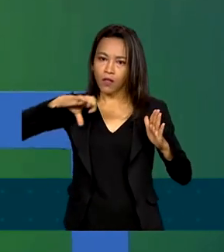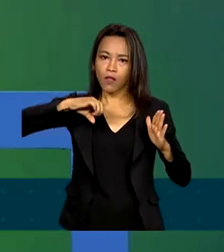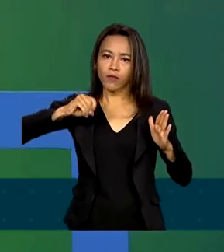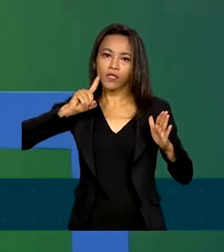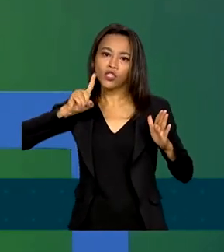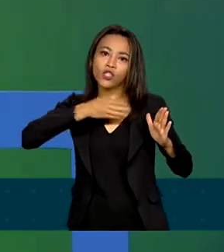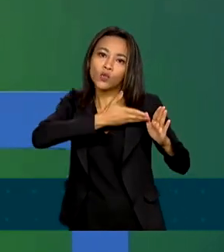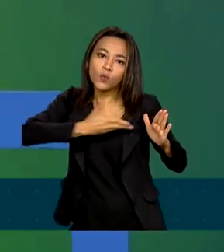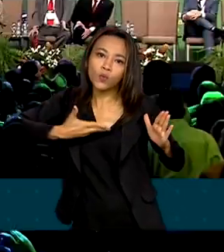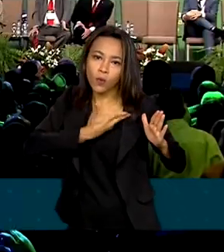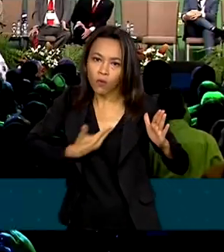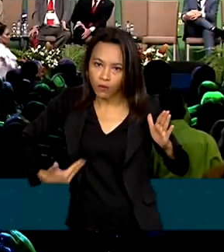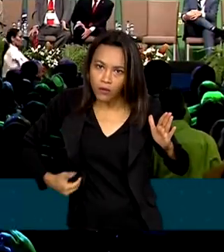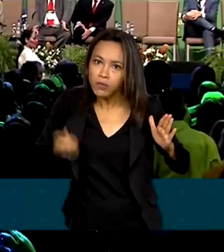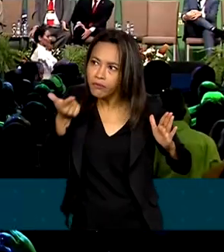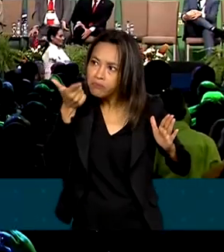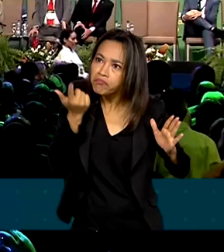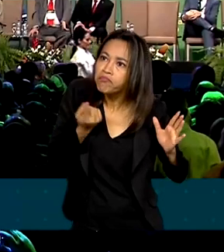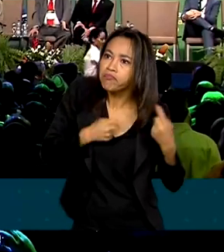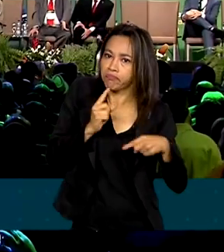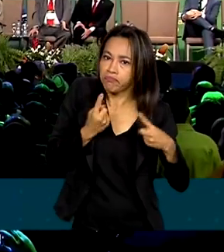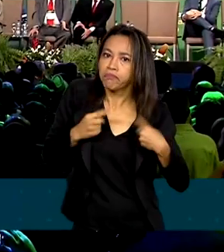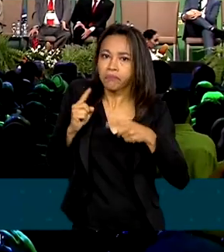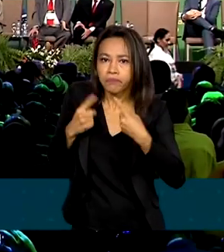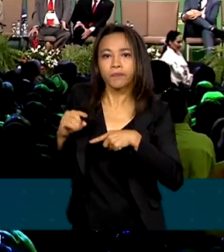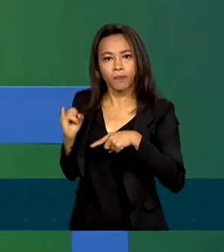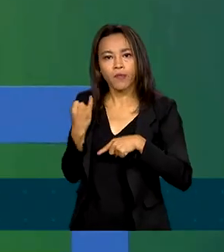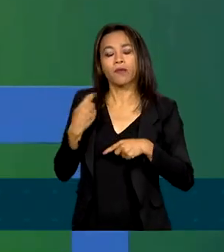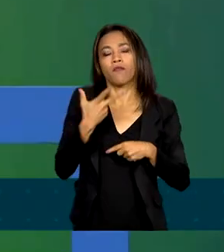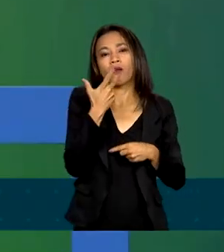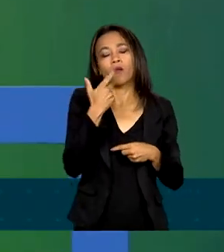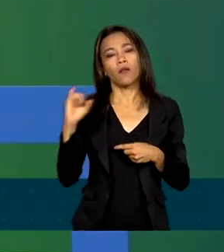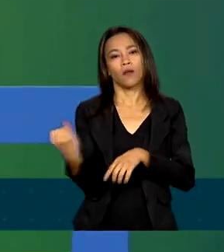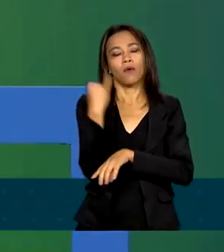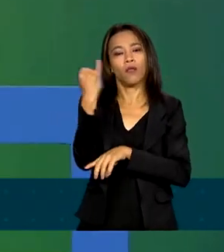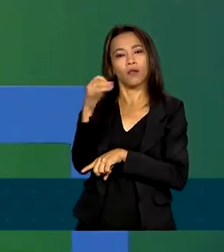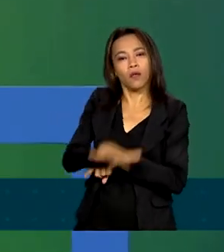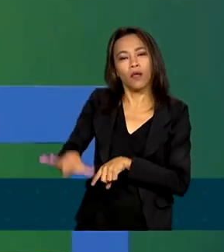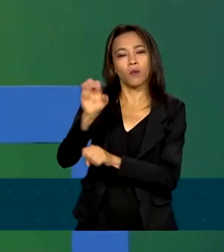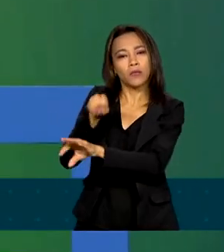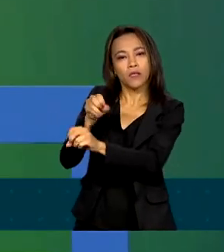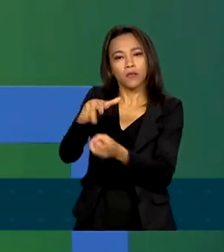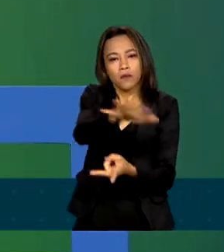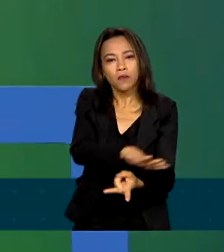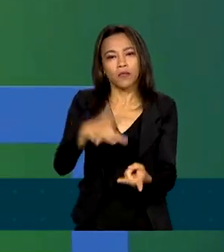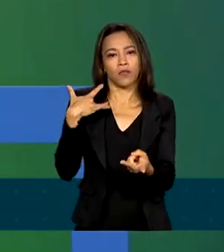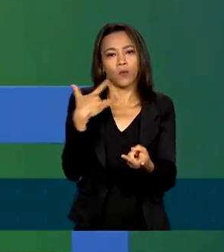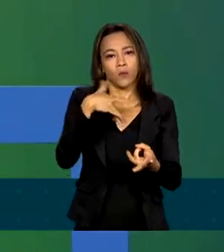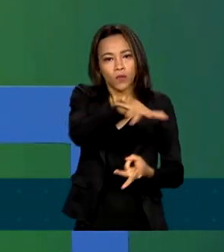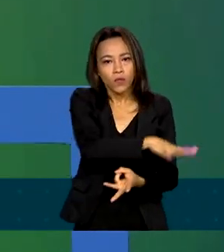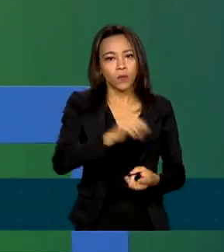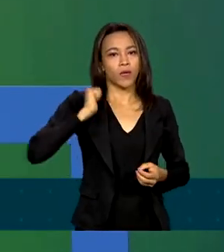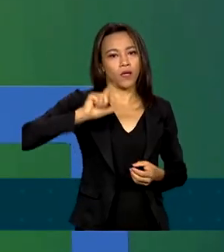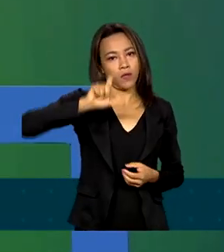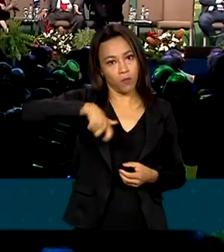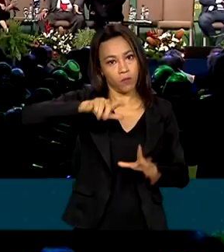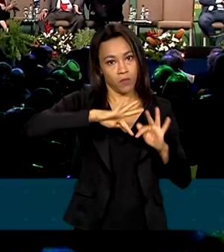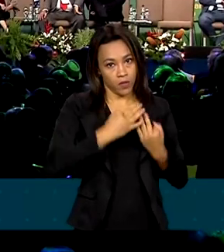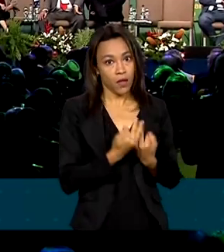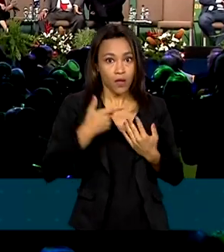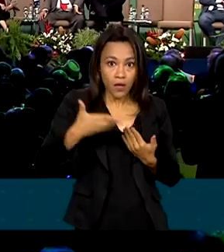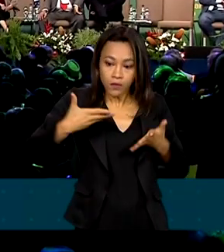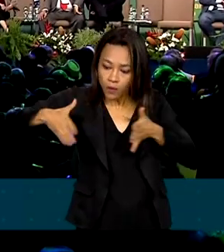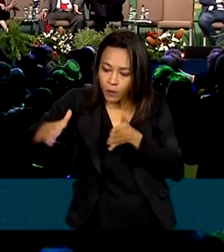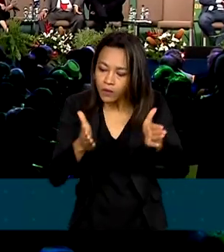avanços importantes. Falou da prioridade na educação, na saúde, do Bolsa Família e que o caminho para